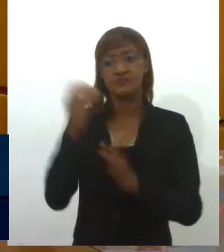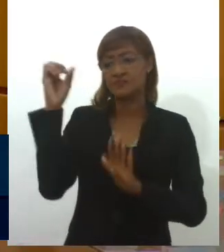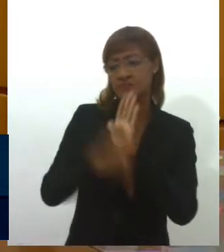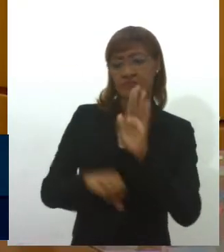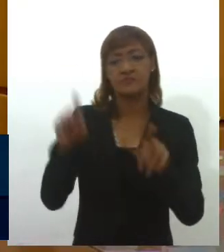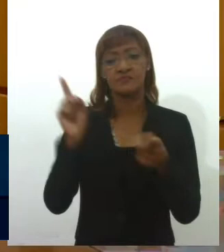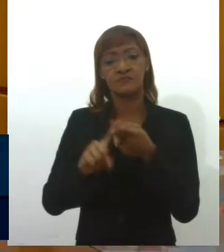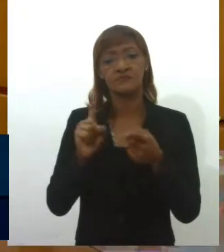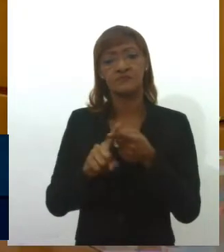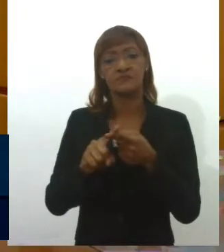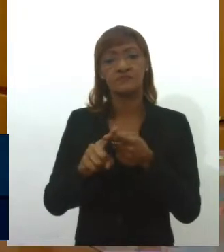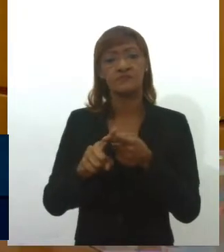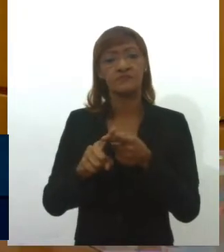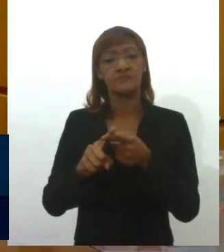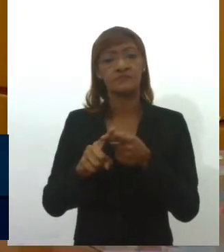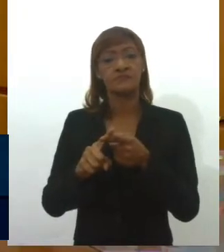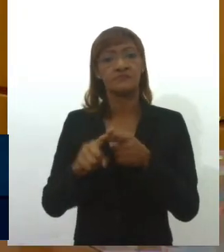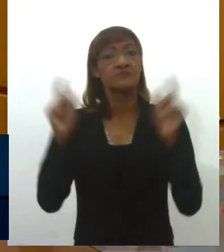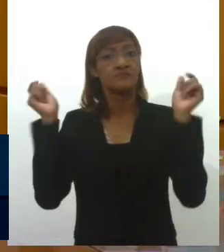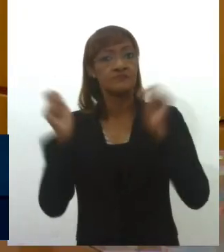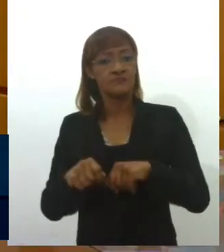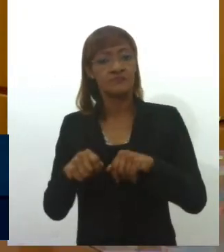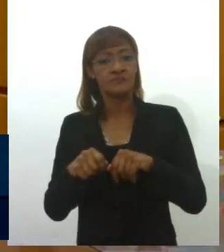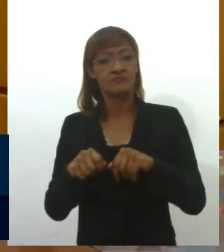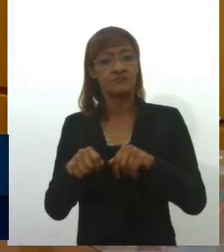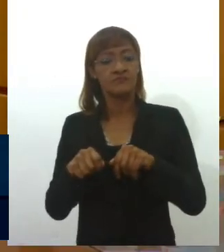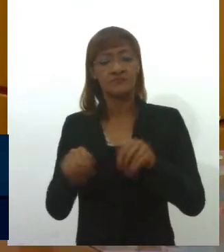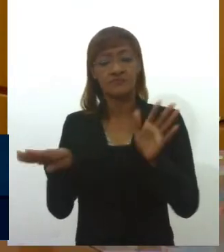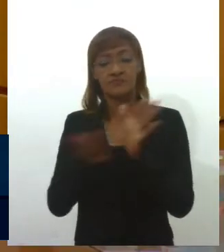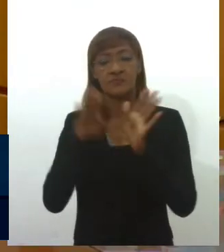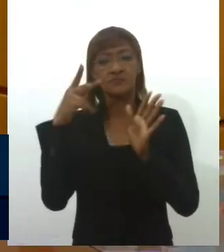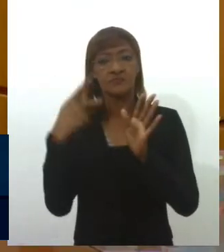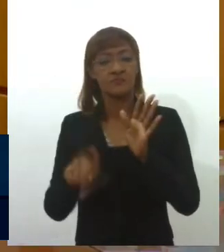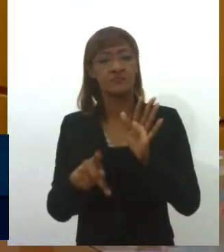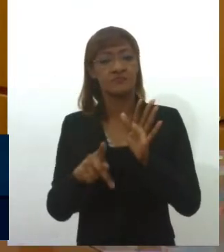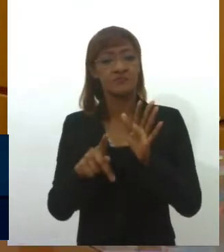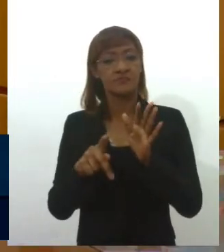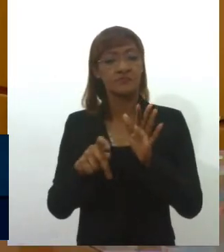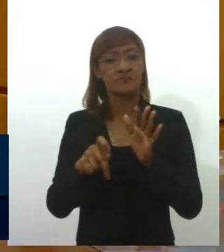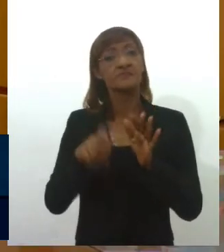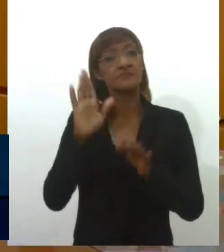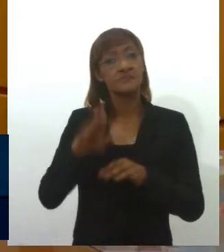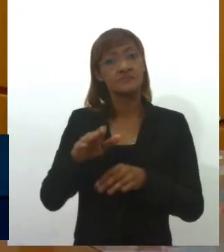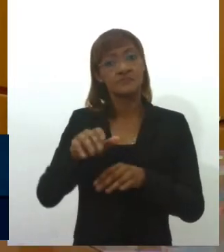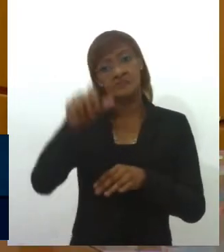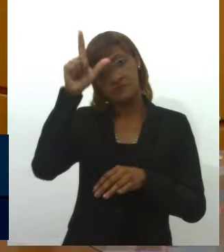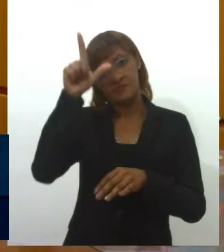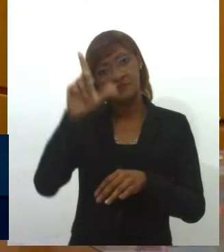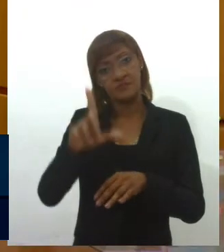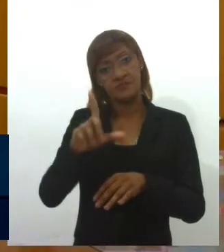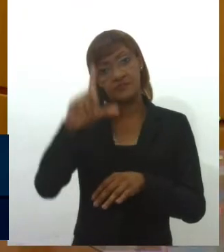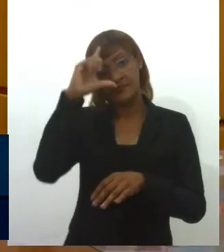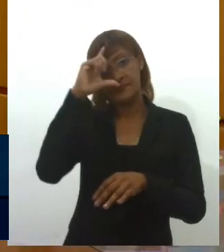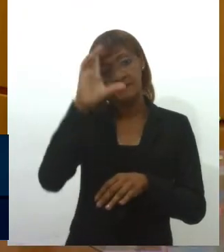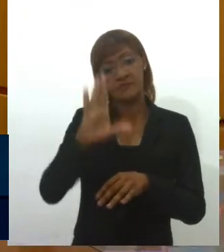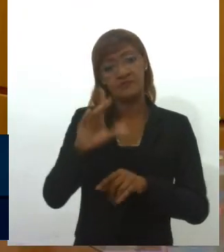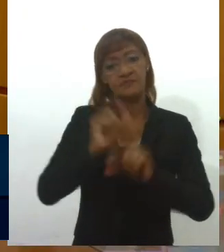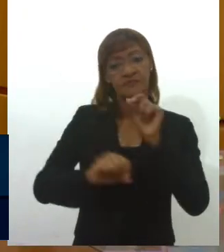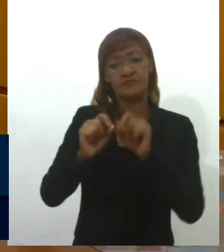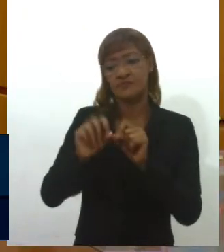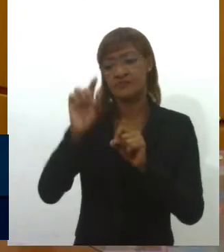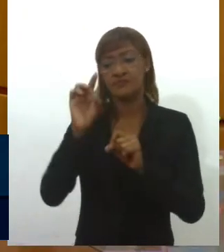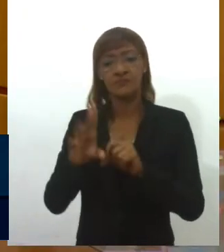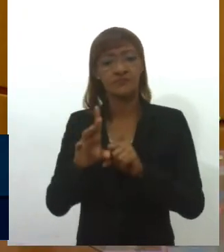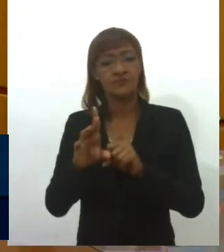oportunidade de se instalar no Estado alemão, por exemplo, não foram crimes cometidos apenas contra os judeus. Só falar do